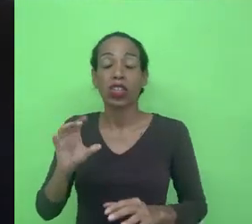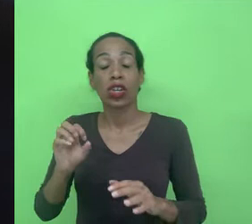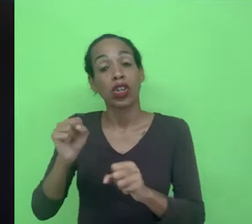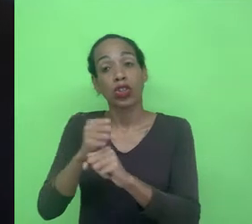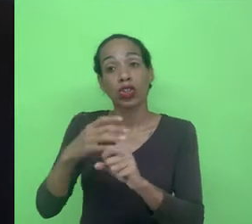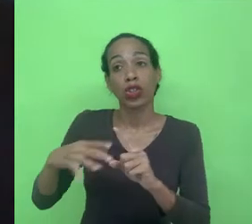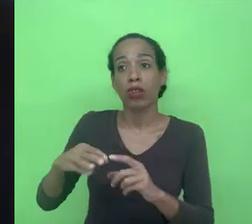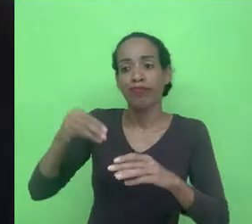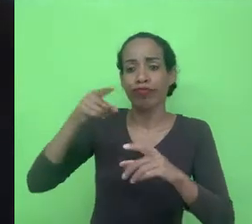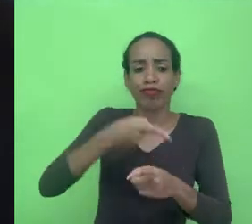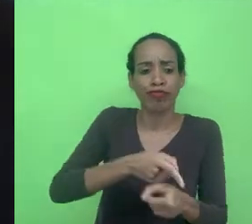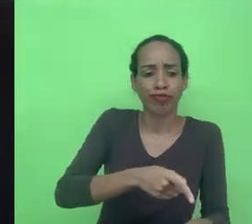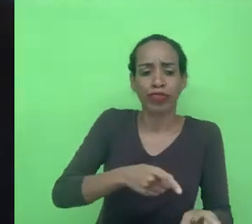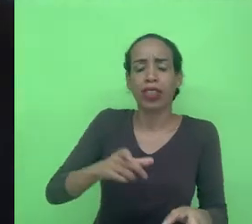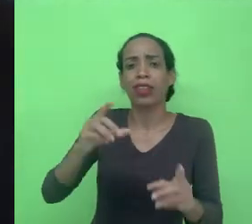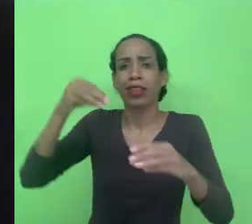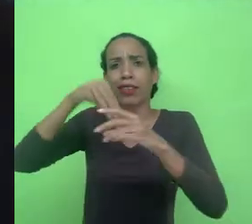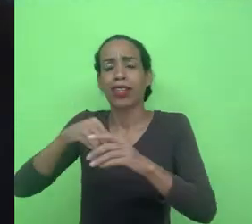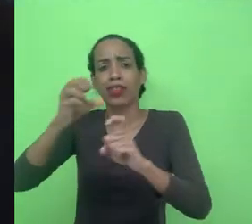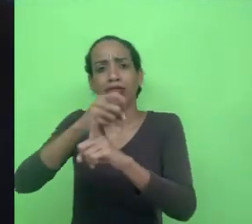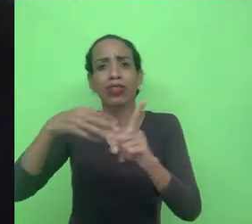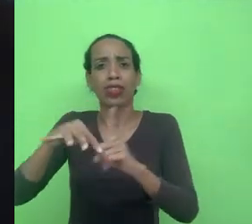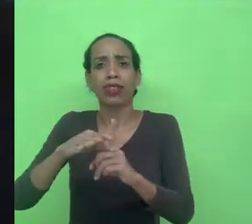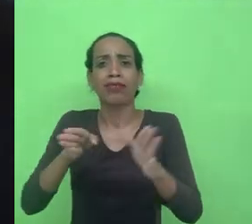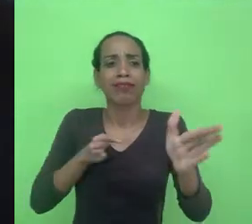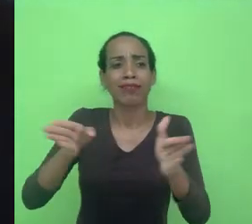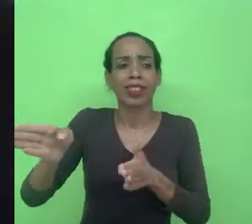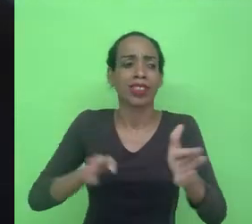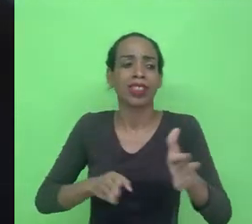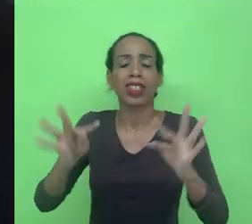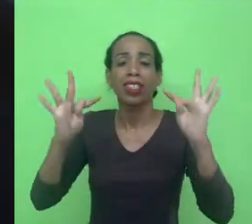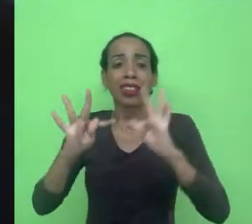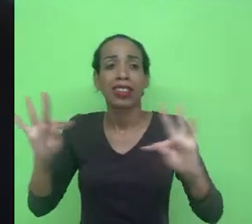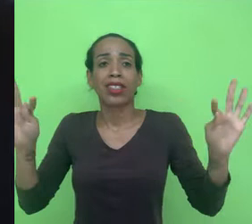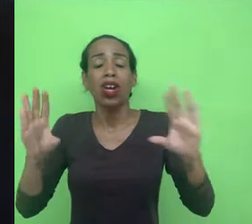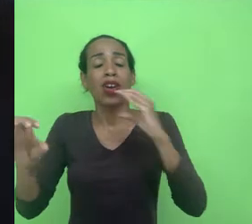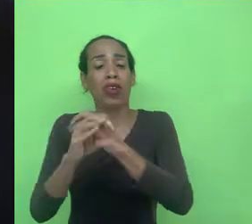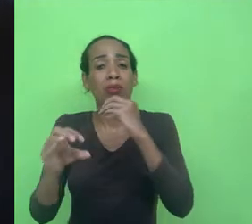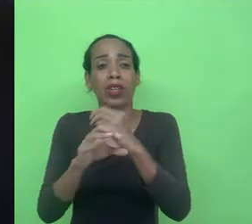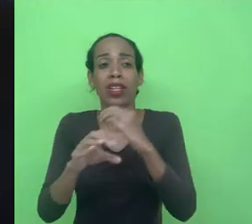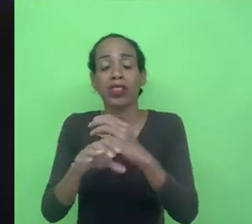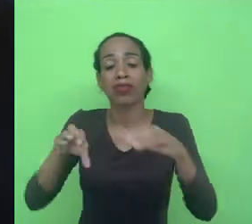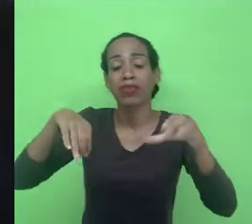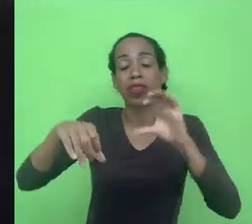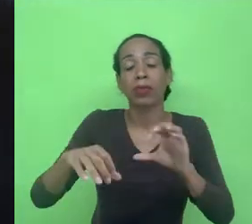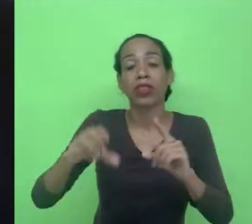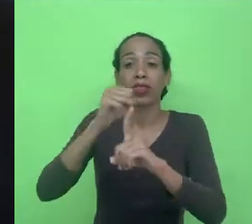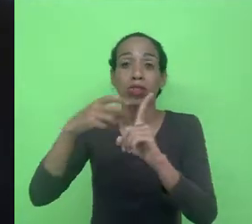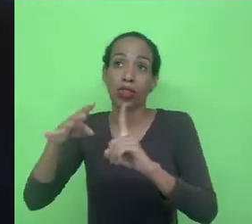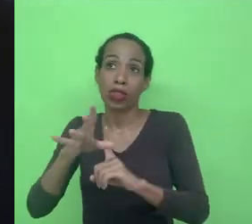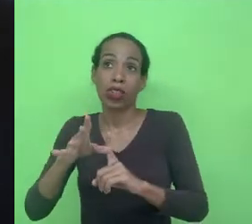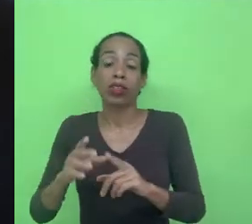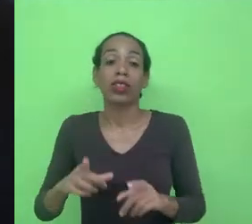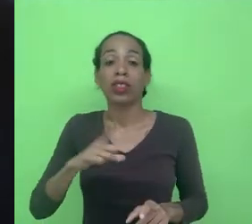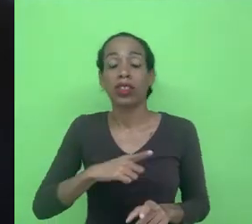no fundo vai ser a sociologia que está tendo mediação de tecnologias de comunicação na formação do social o social ele está